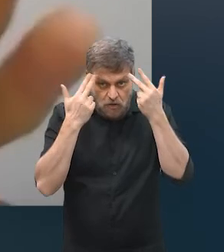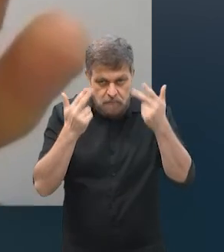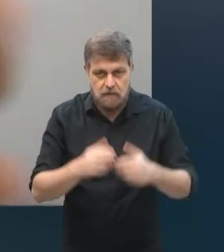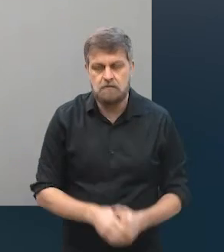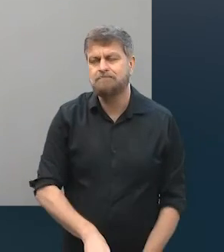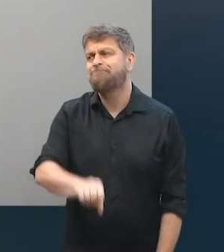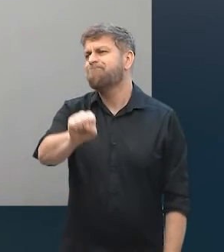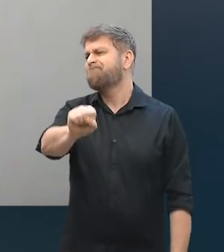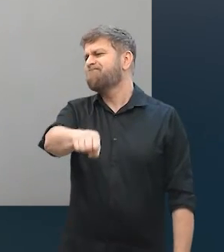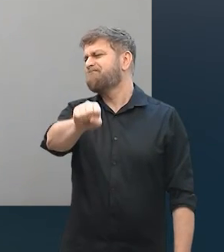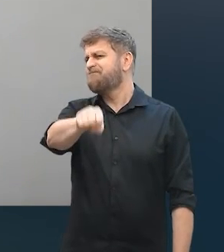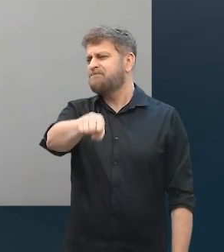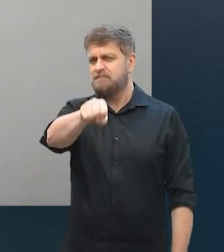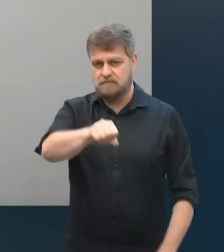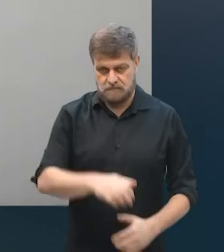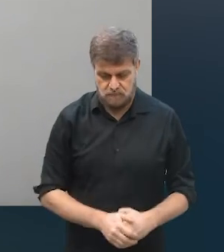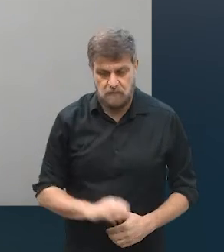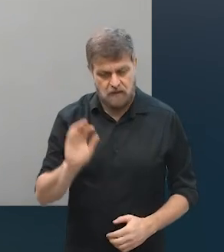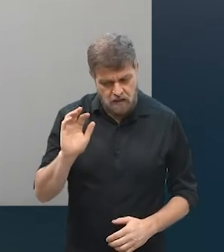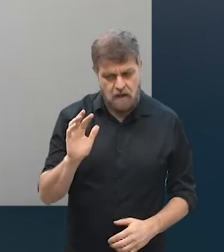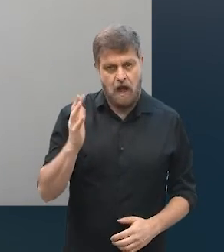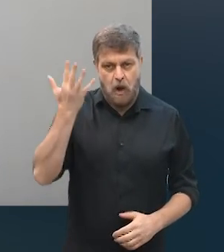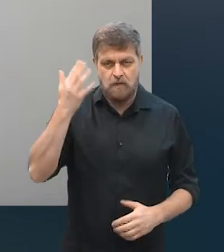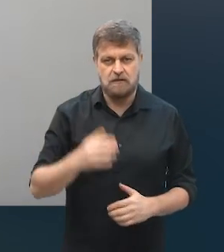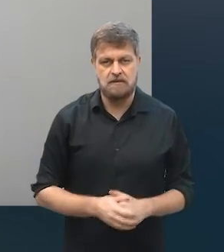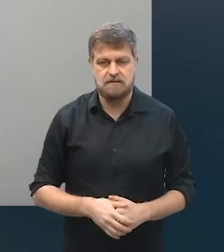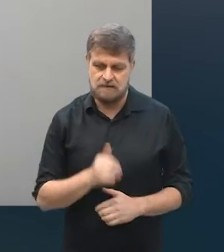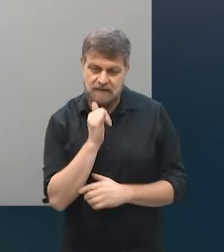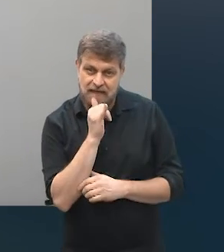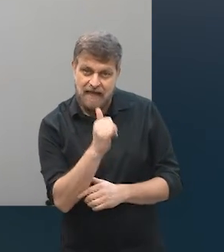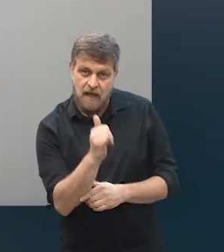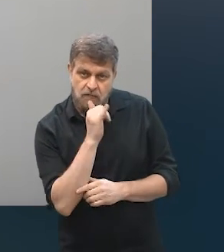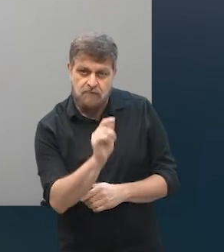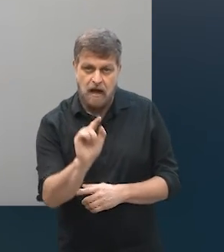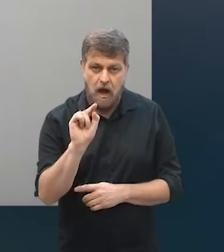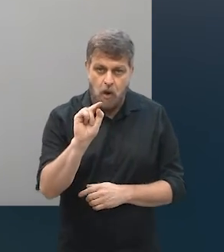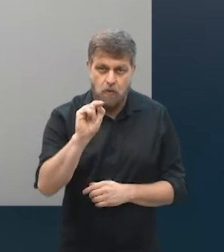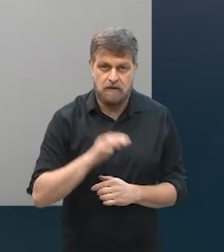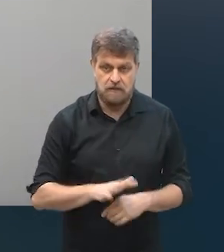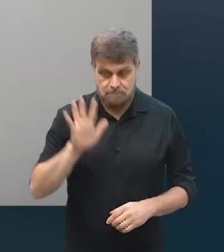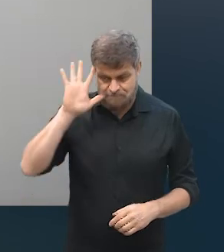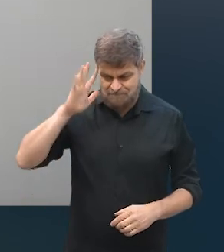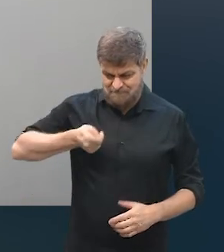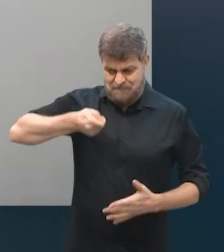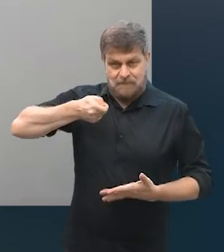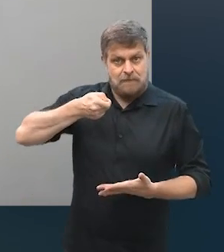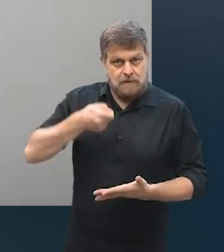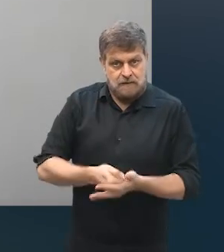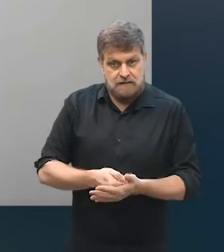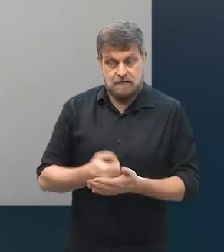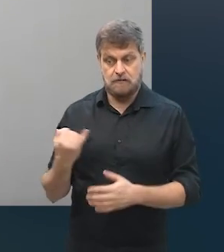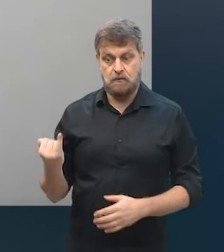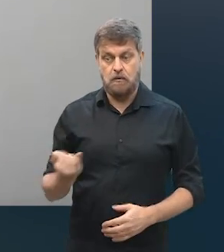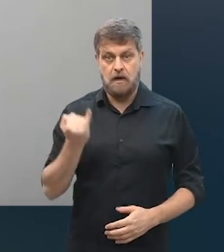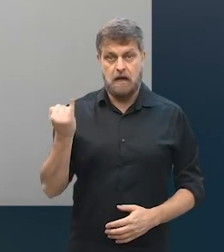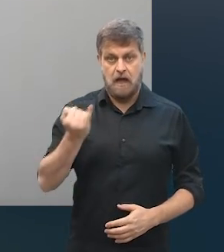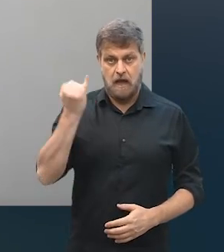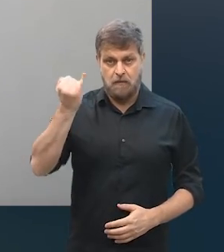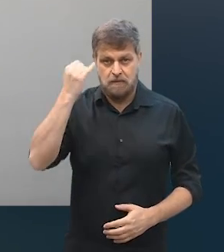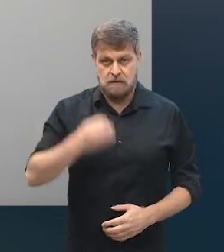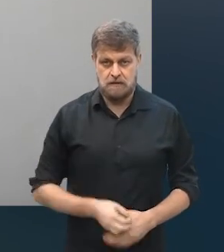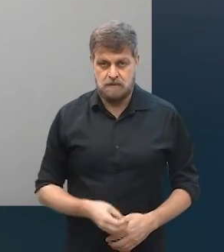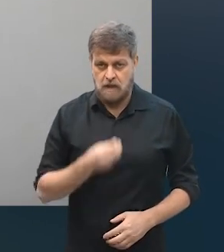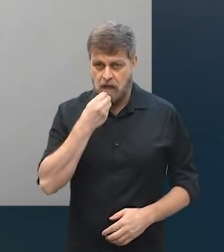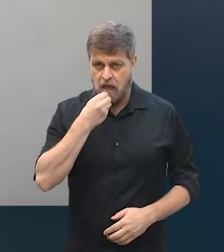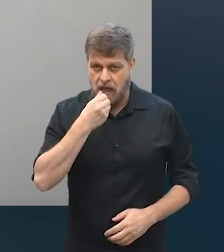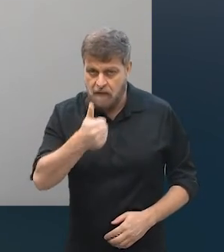Muito comum, muito comum, eu costumo dizer que tomada de decisão muito grande é bom a